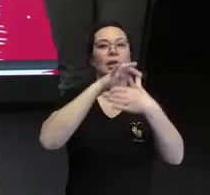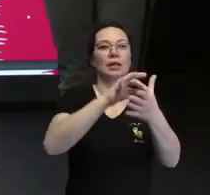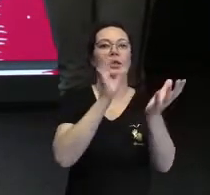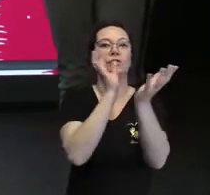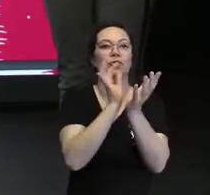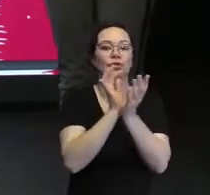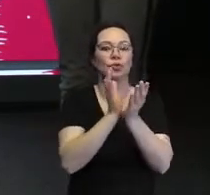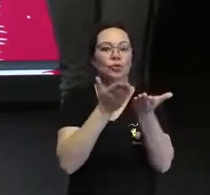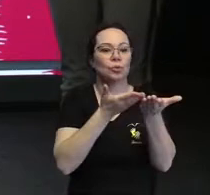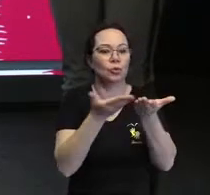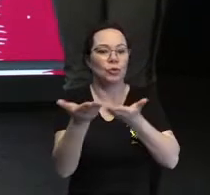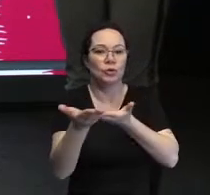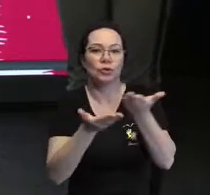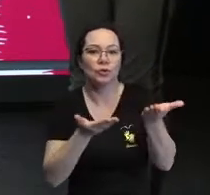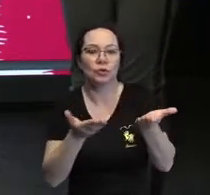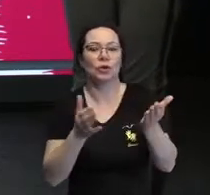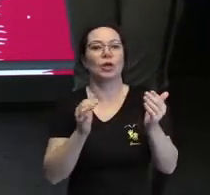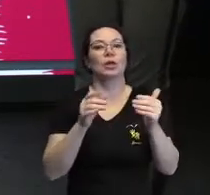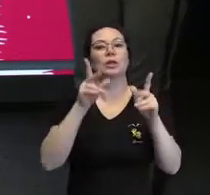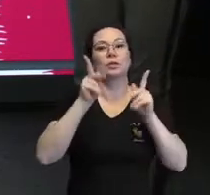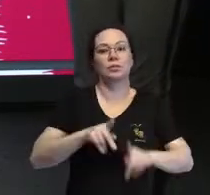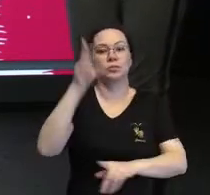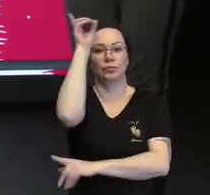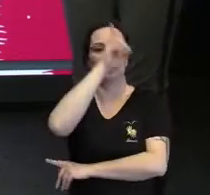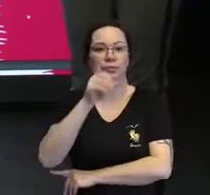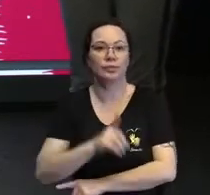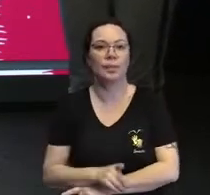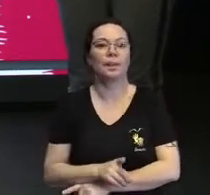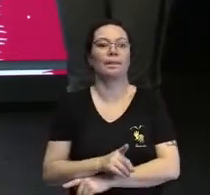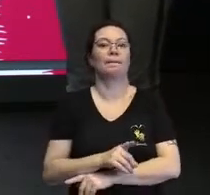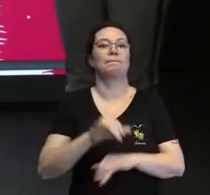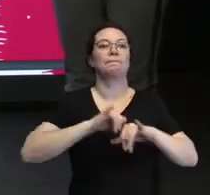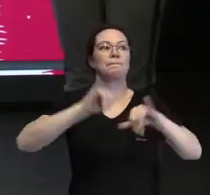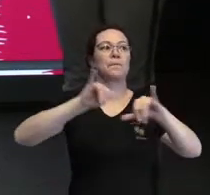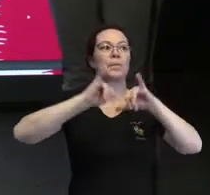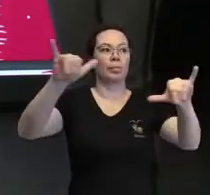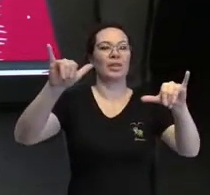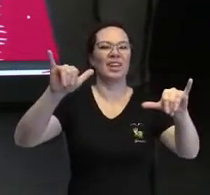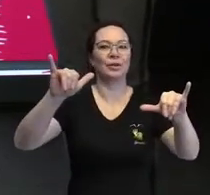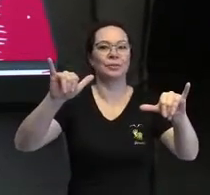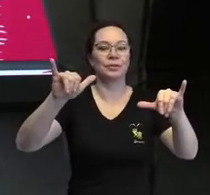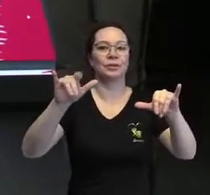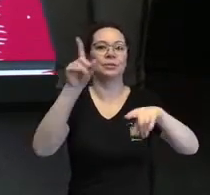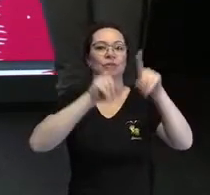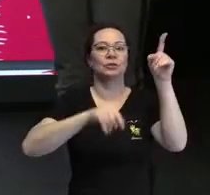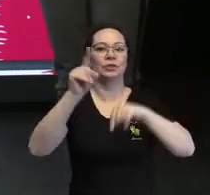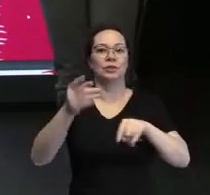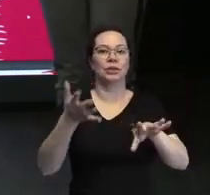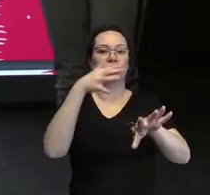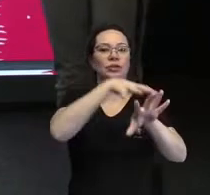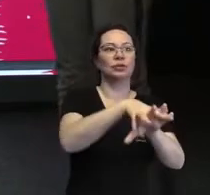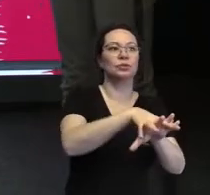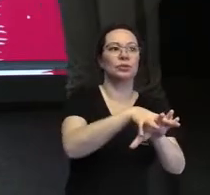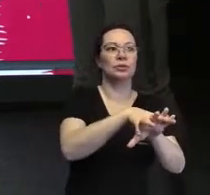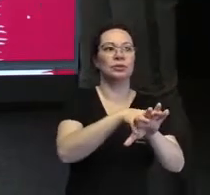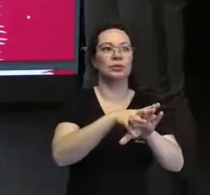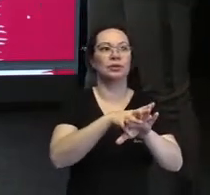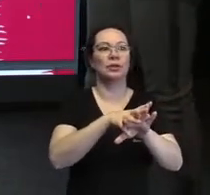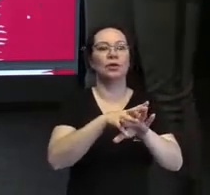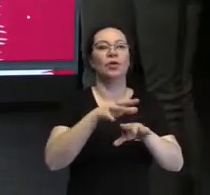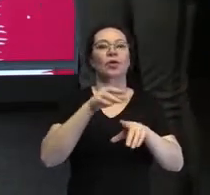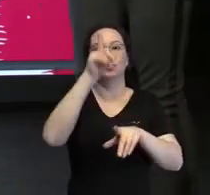afinidade, pessoas com deficiência, do programa Diversidade e Inclusão do Einstein. E estou